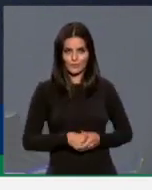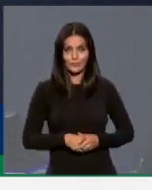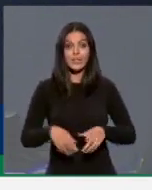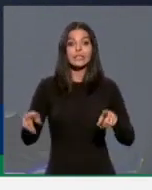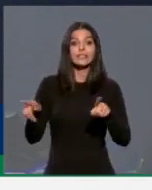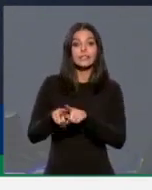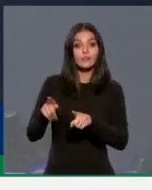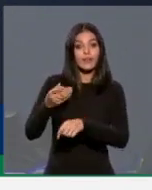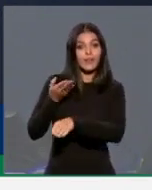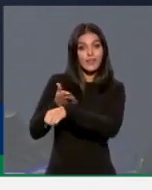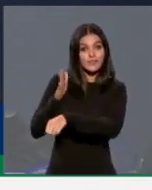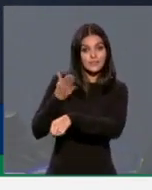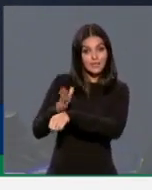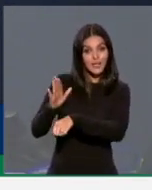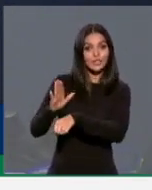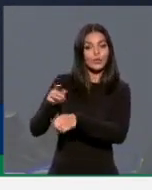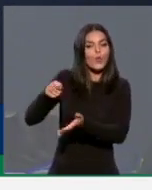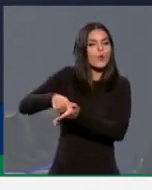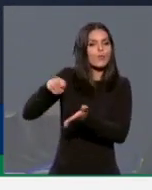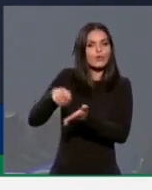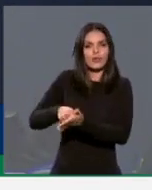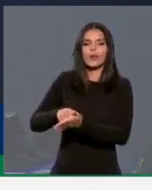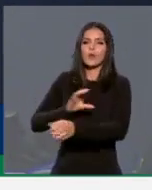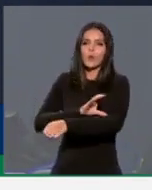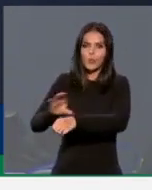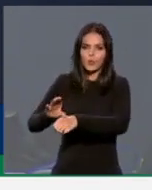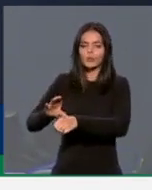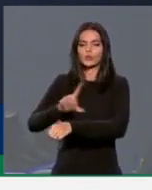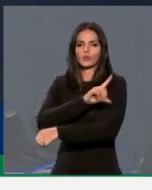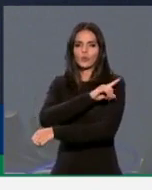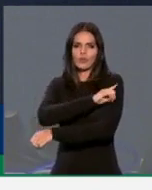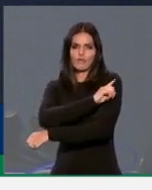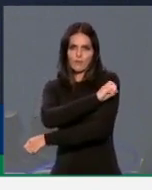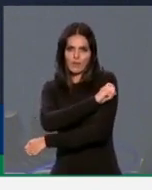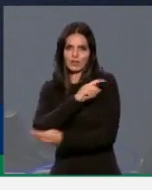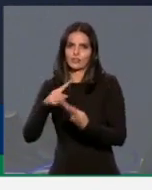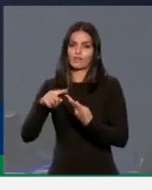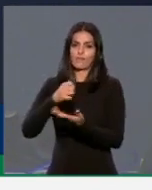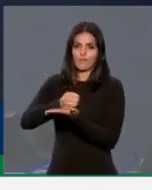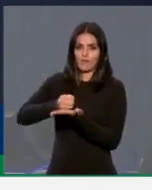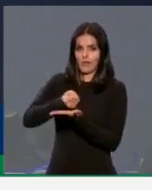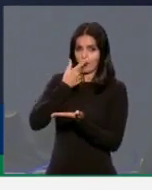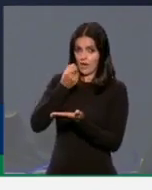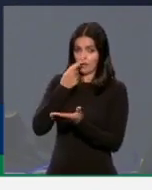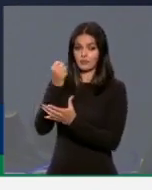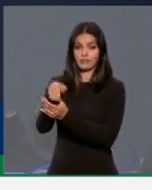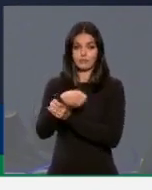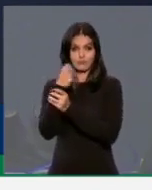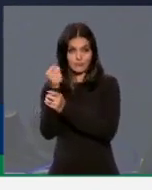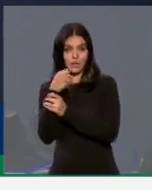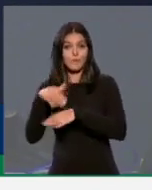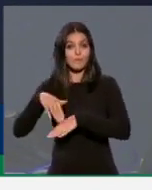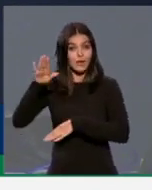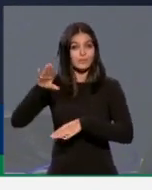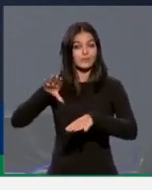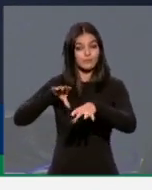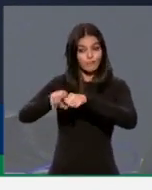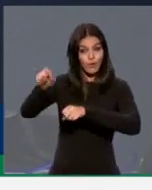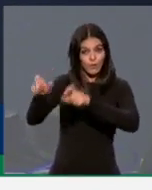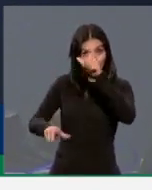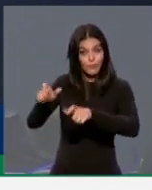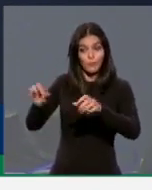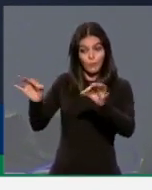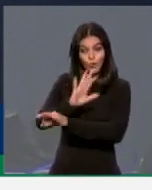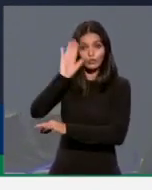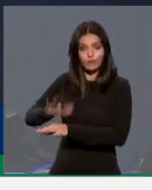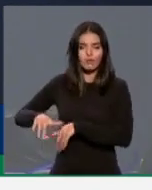também do estágio curricular obrigatório dos cursos de enfermagem, farmácia e fisioterapia. A ideia também é ter mais profissionais já prontos para atuarem